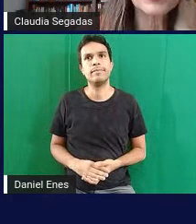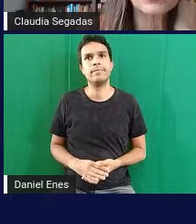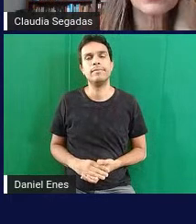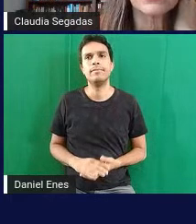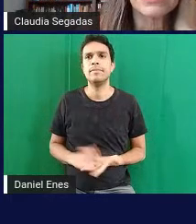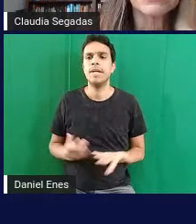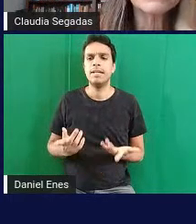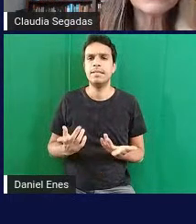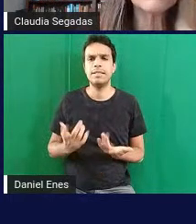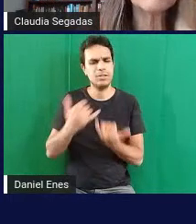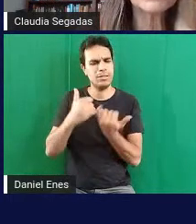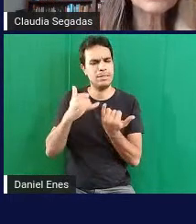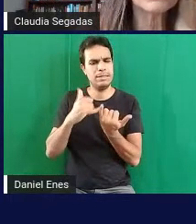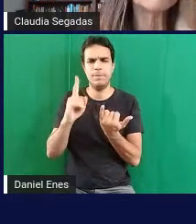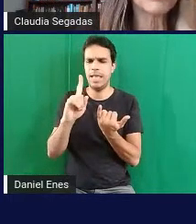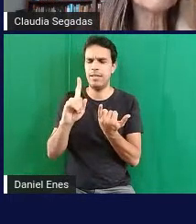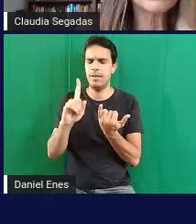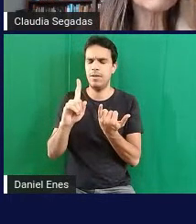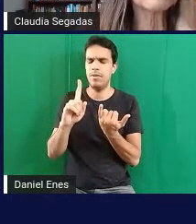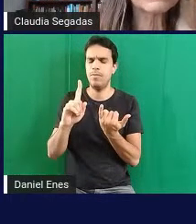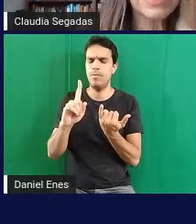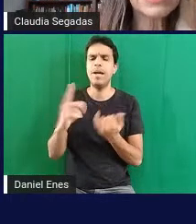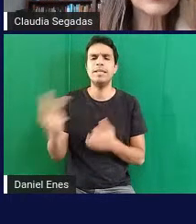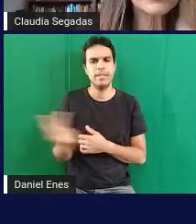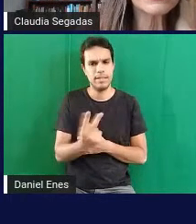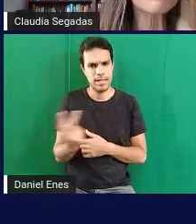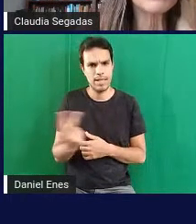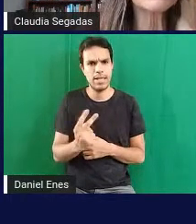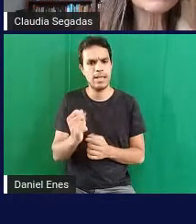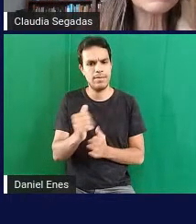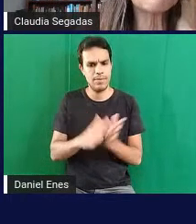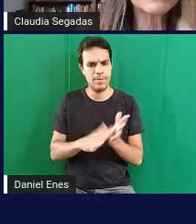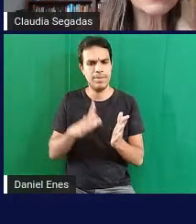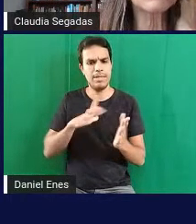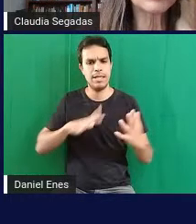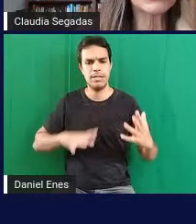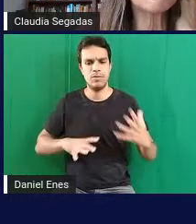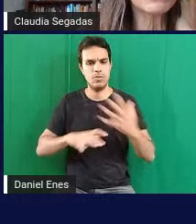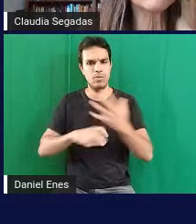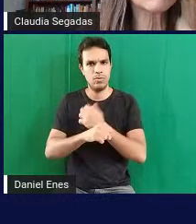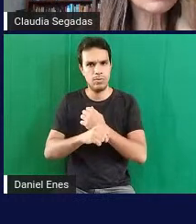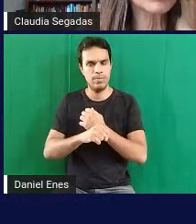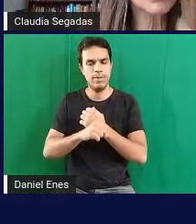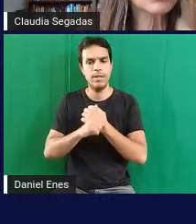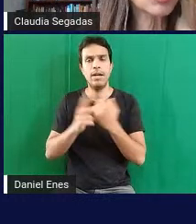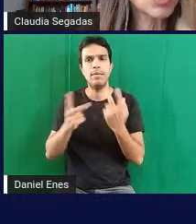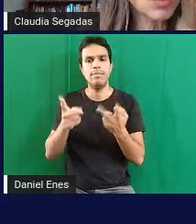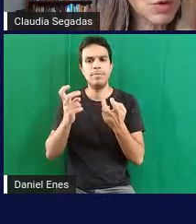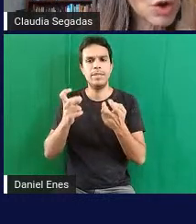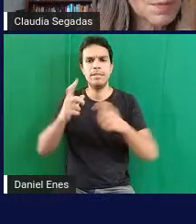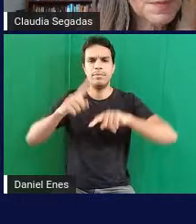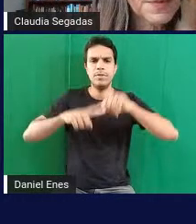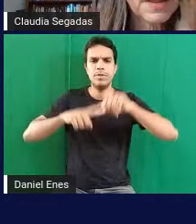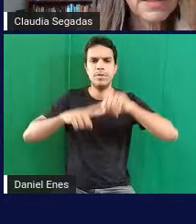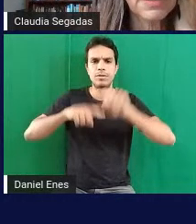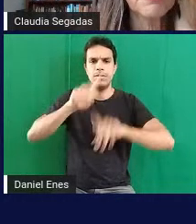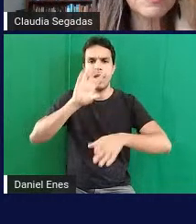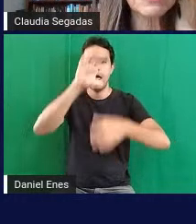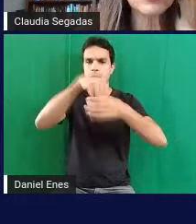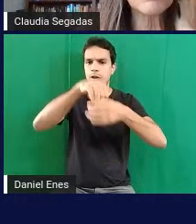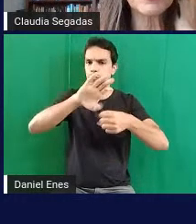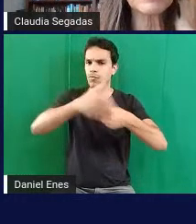similares em ambas envolve a contagem e a perseguição de elementos escondidos